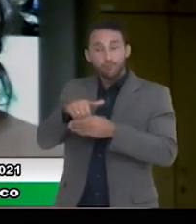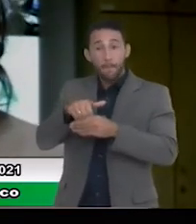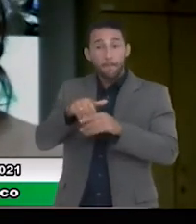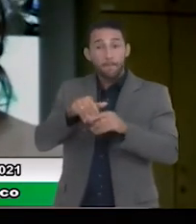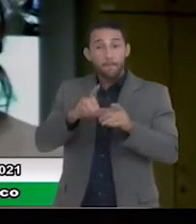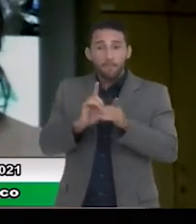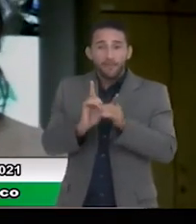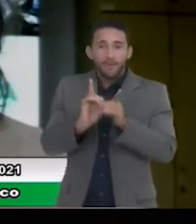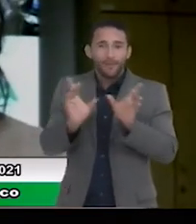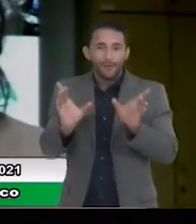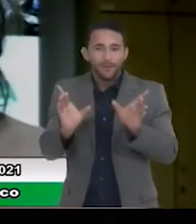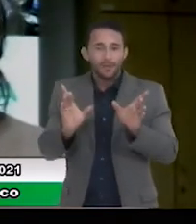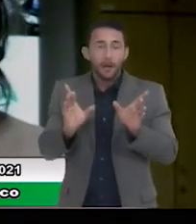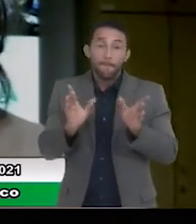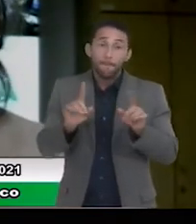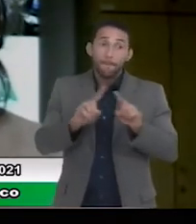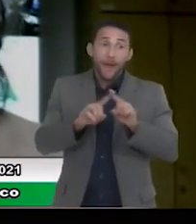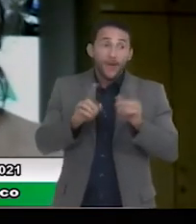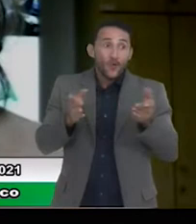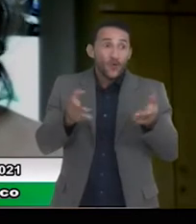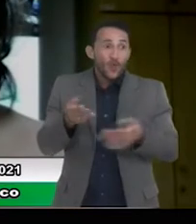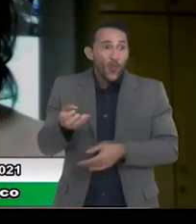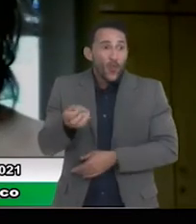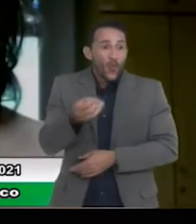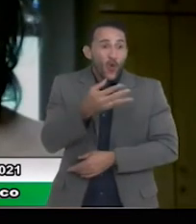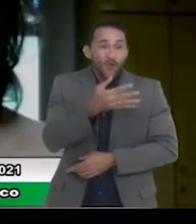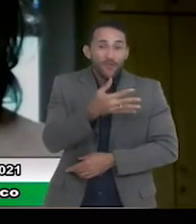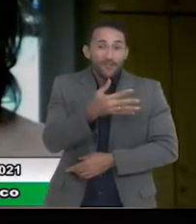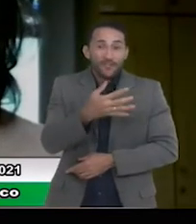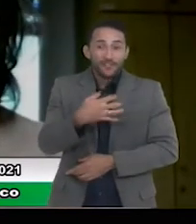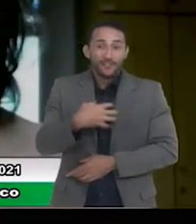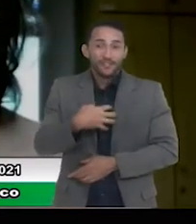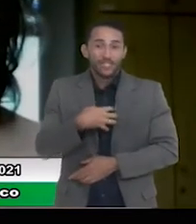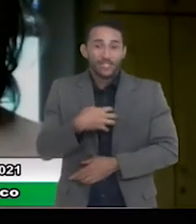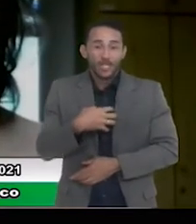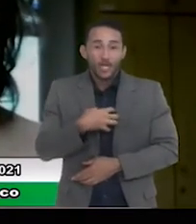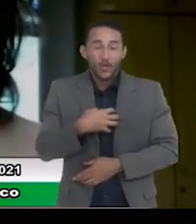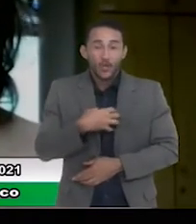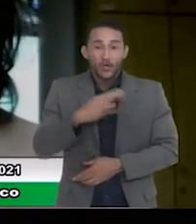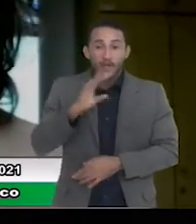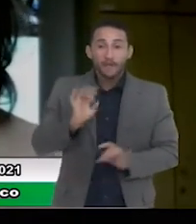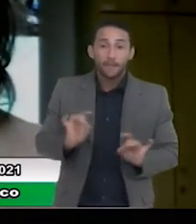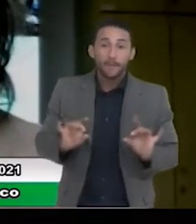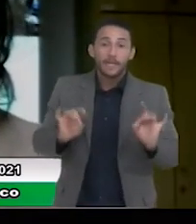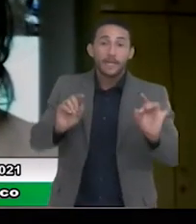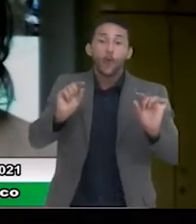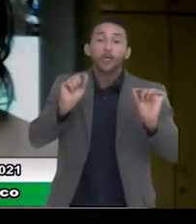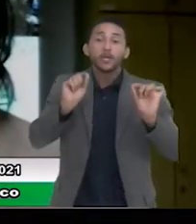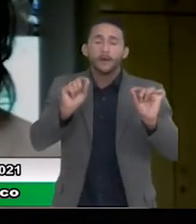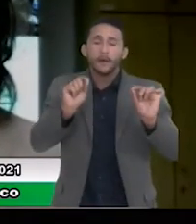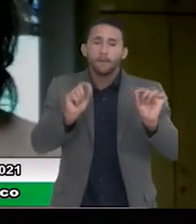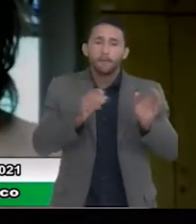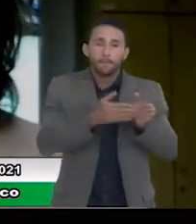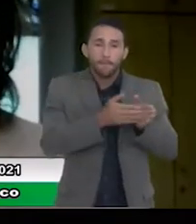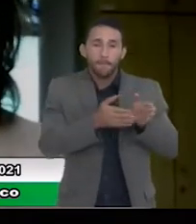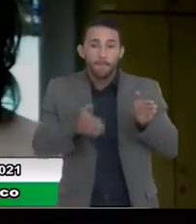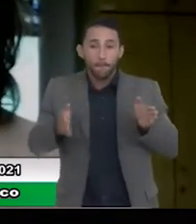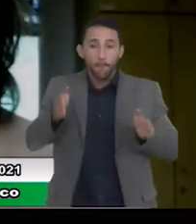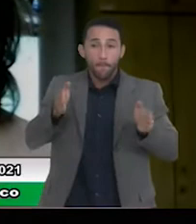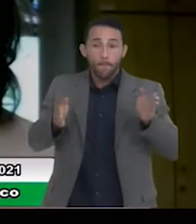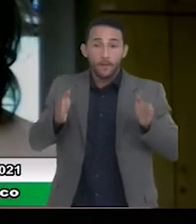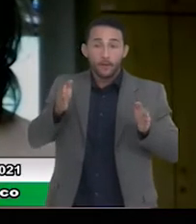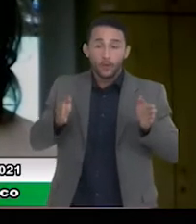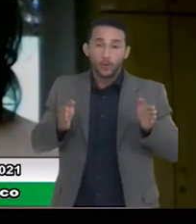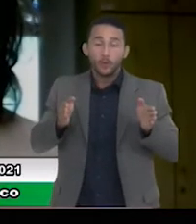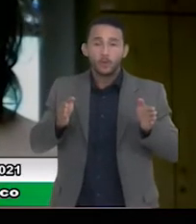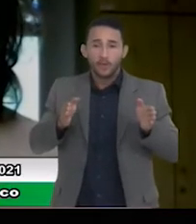missão. A primeira vez que eu venho a essa casa participar de uma audiência pública, especialmente essa de prestação de contos, na condição da nova missão que